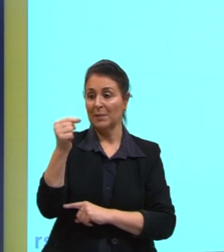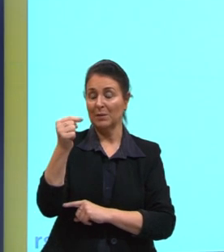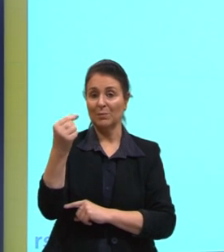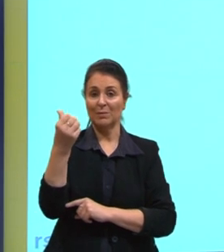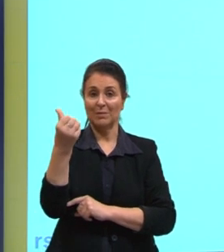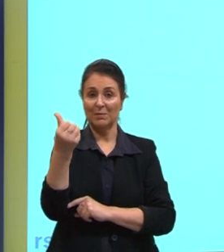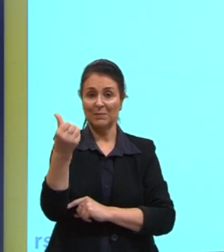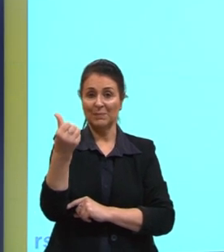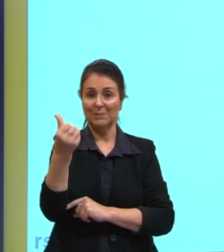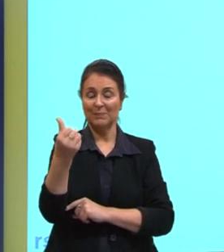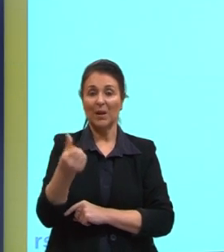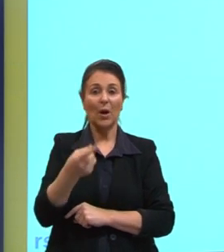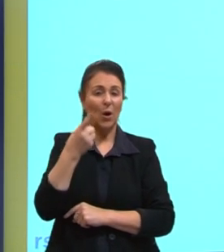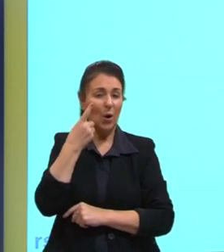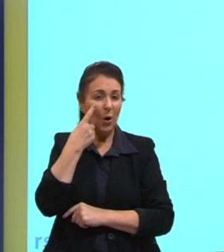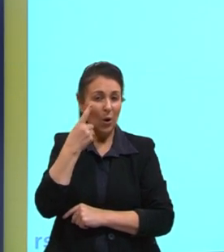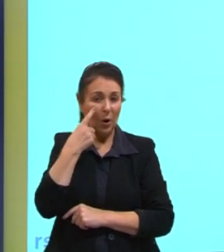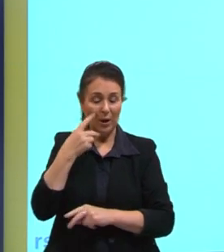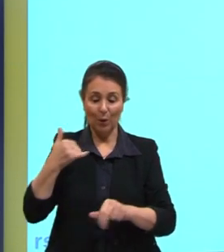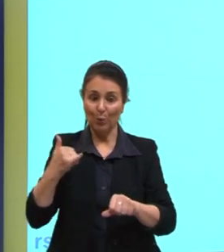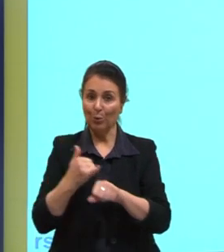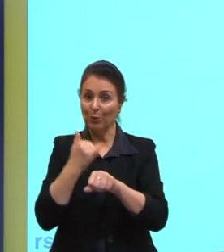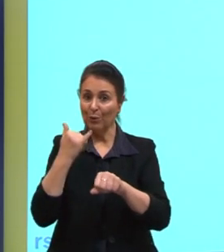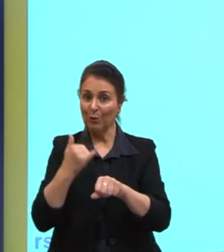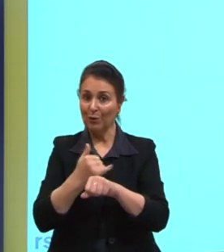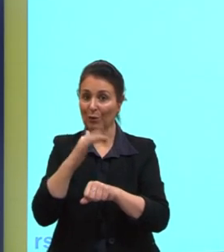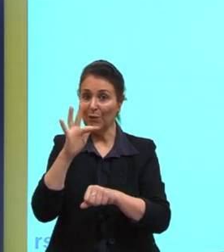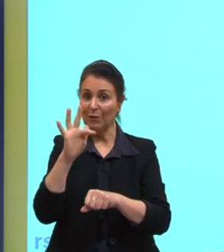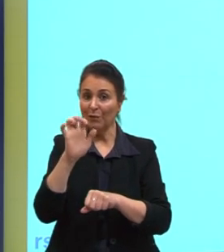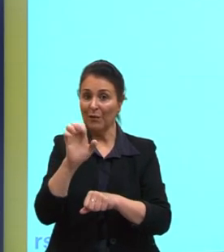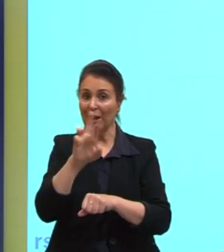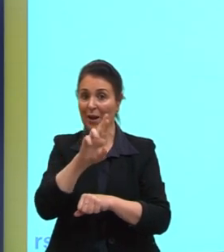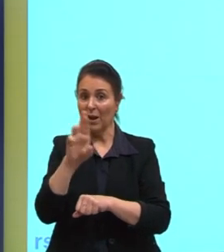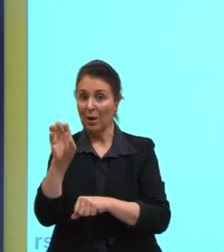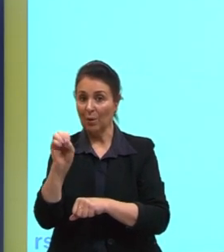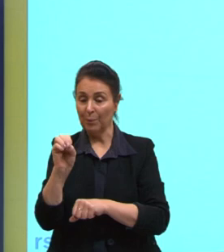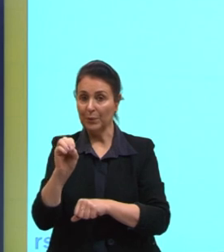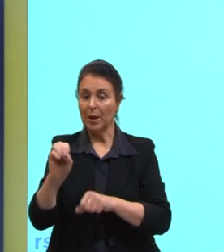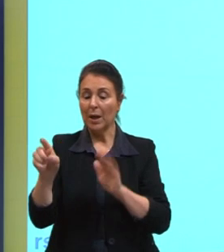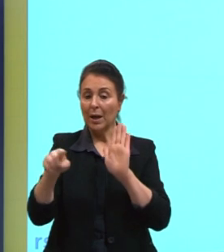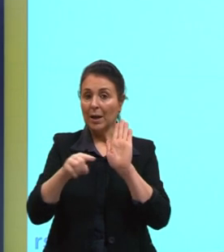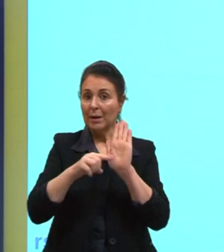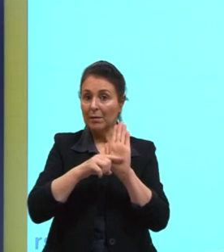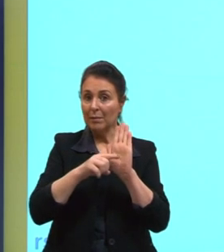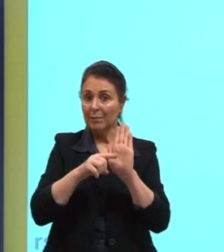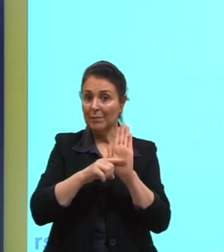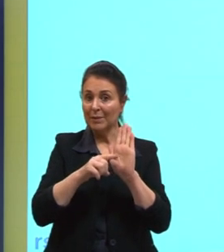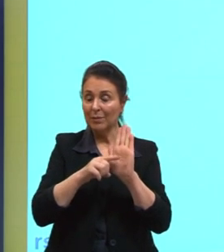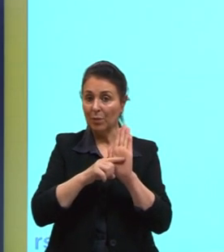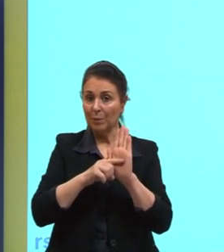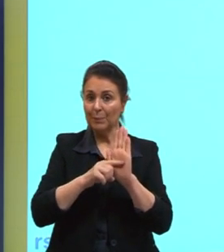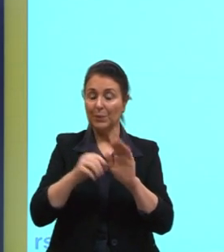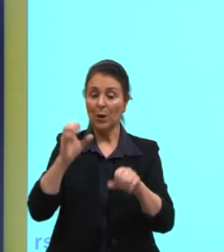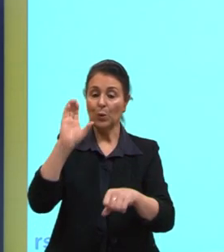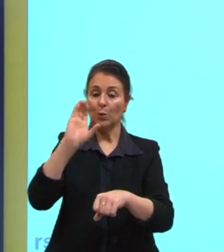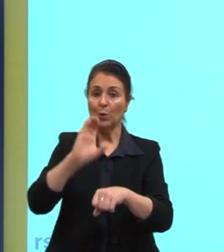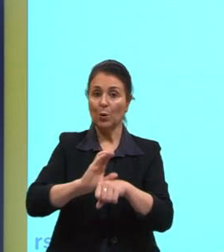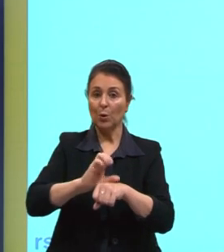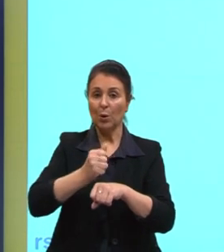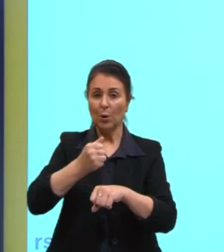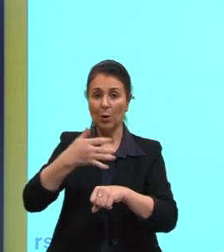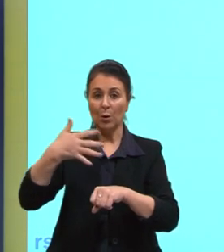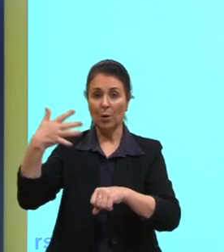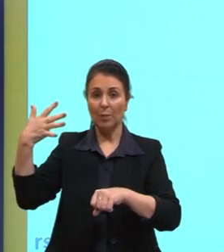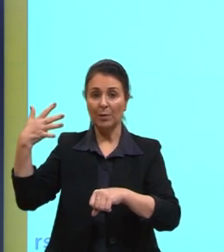Então, a gente vê que o do ferro ele é menor, aqui embaixo tem a relação. O do cobre é